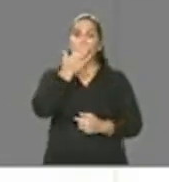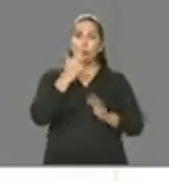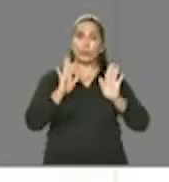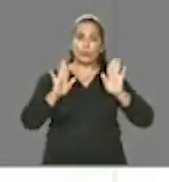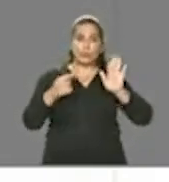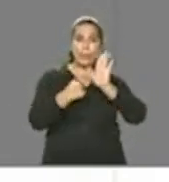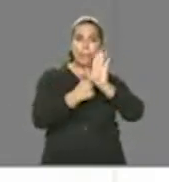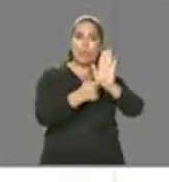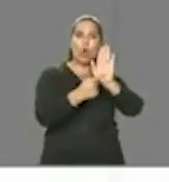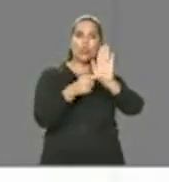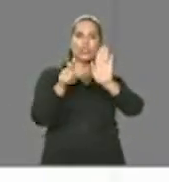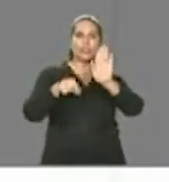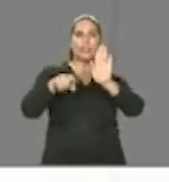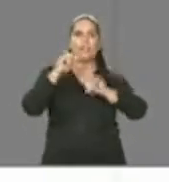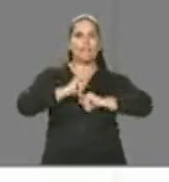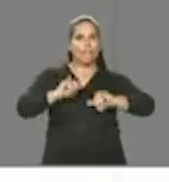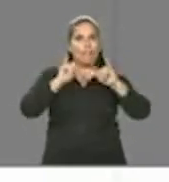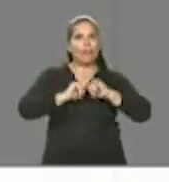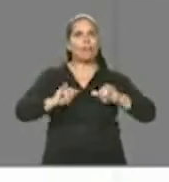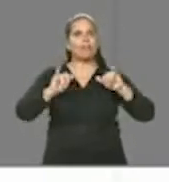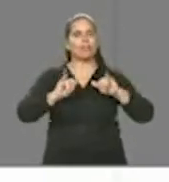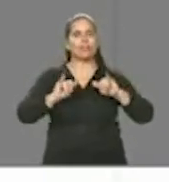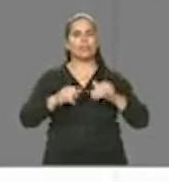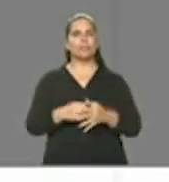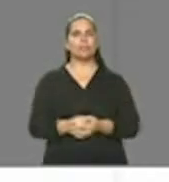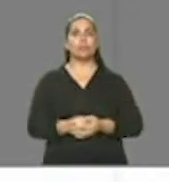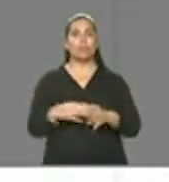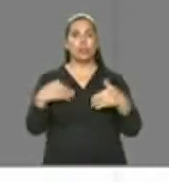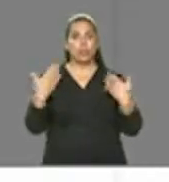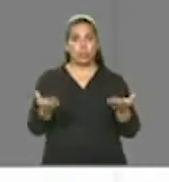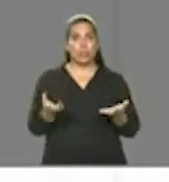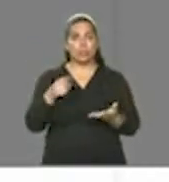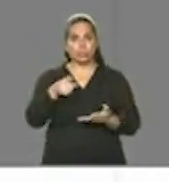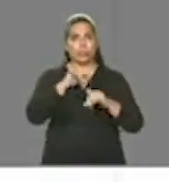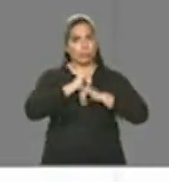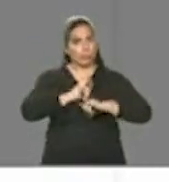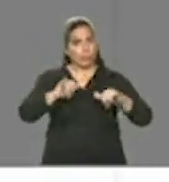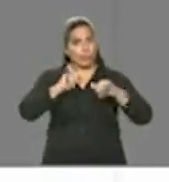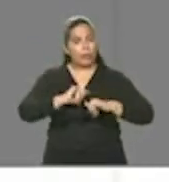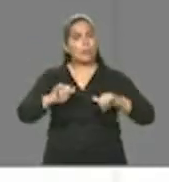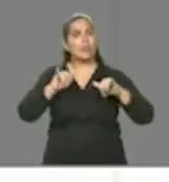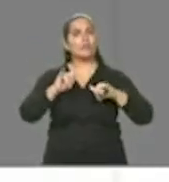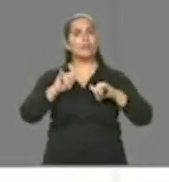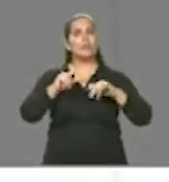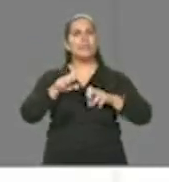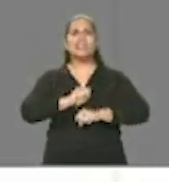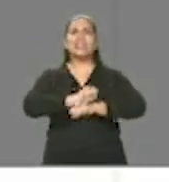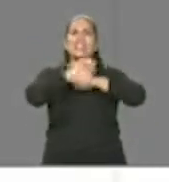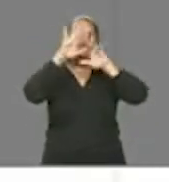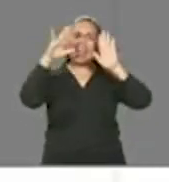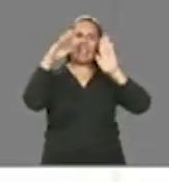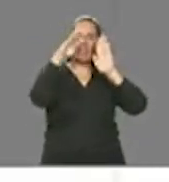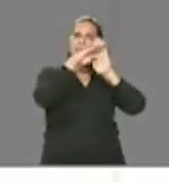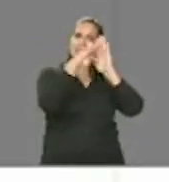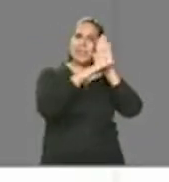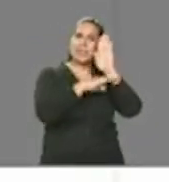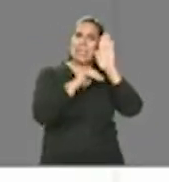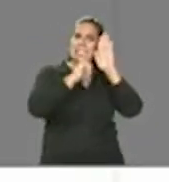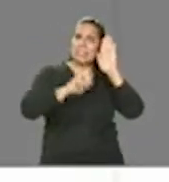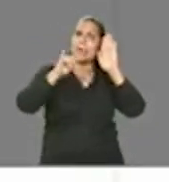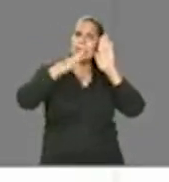essa tendência, certo? Então, com isso, com essa melhor confiança nesse modelo,